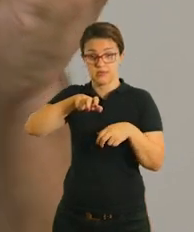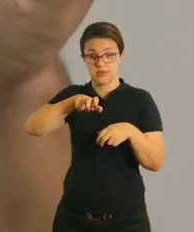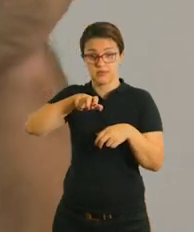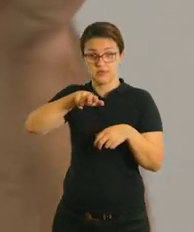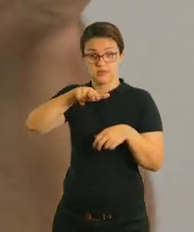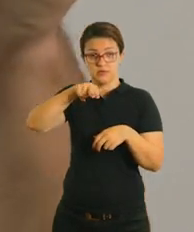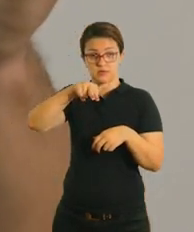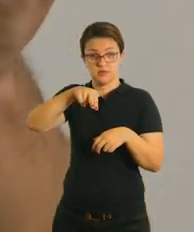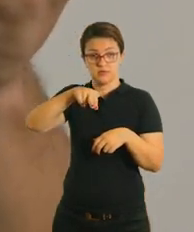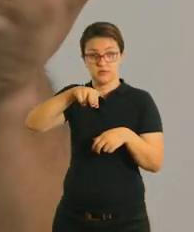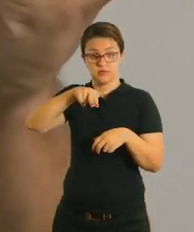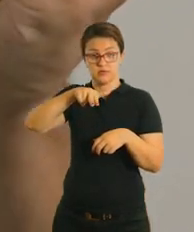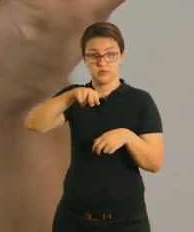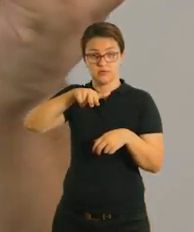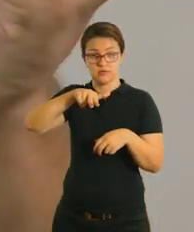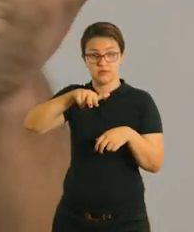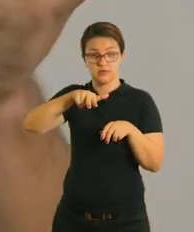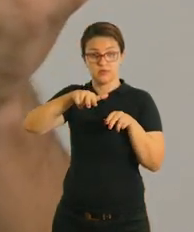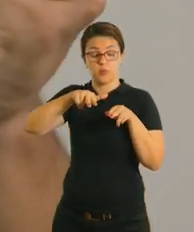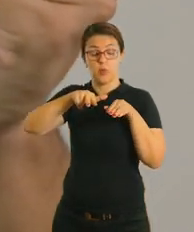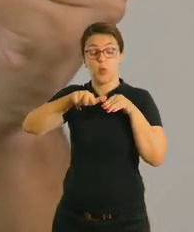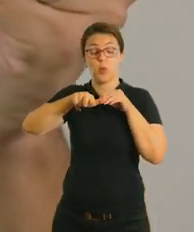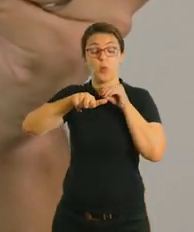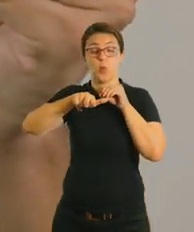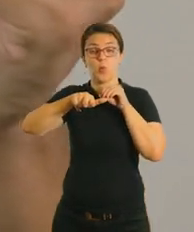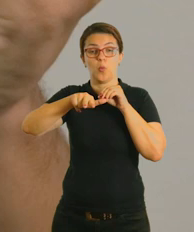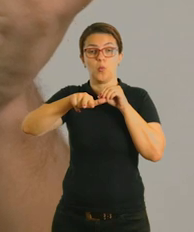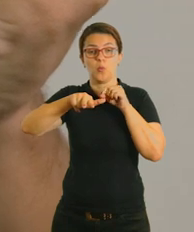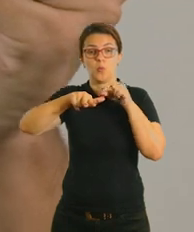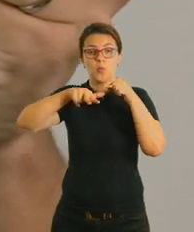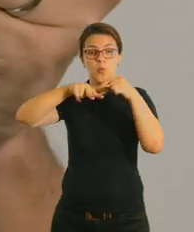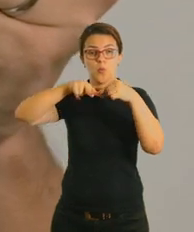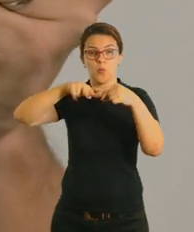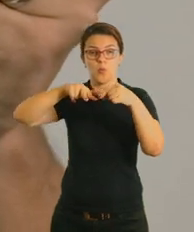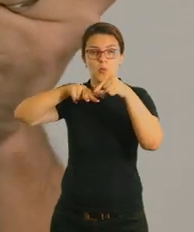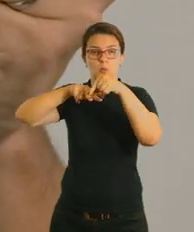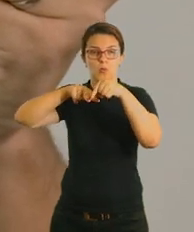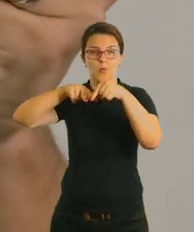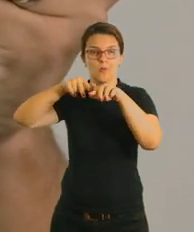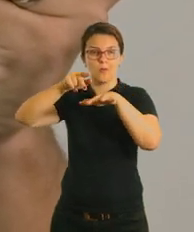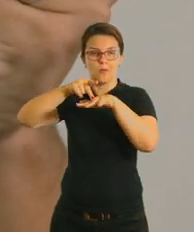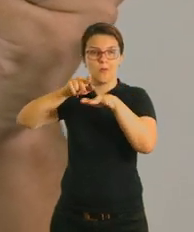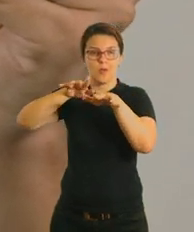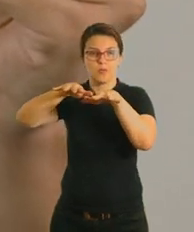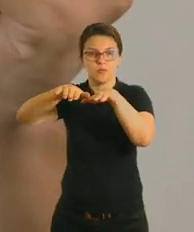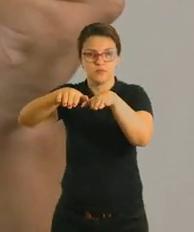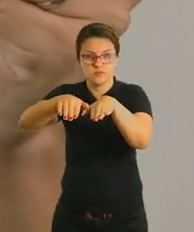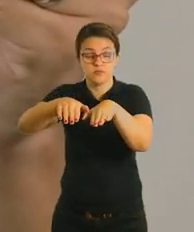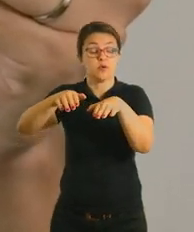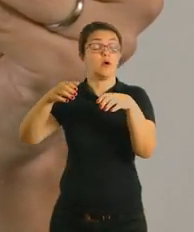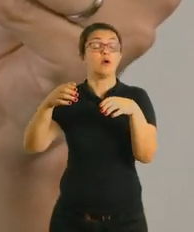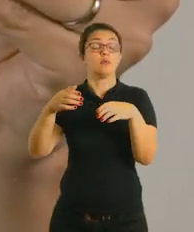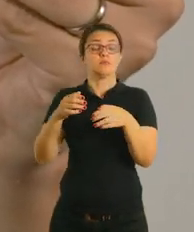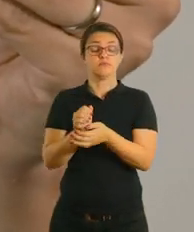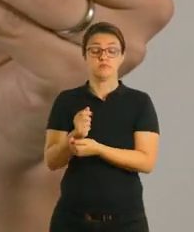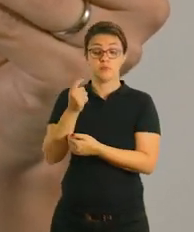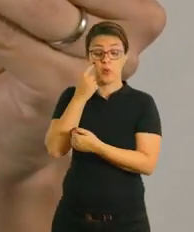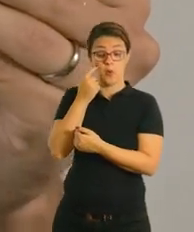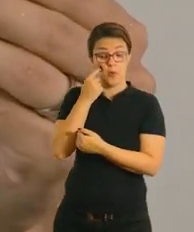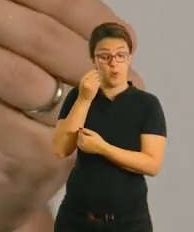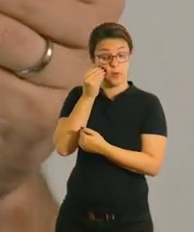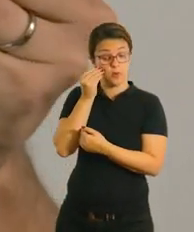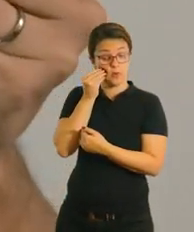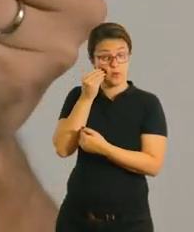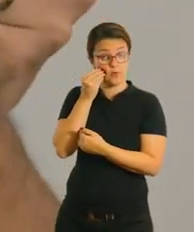estendidas, unidas e ela vai ter que alcançar a ponta dos pés com as mãos. E você determina um tempo para você poder